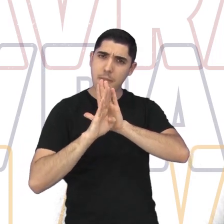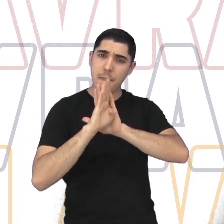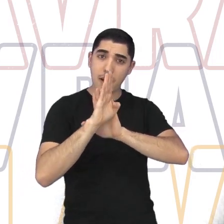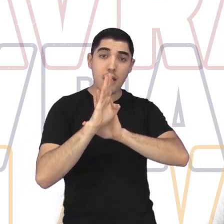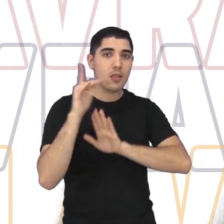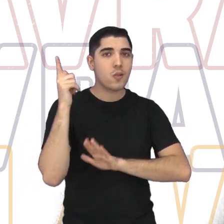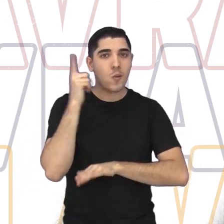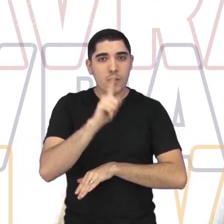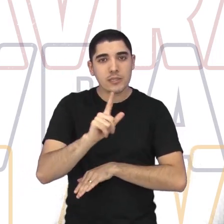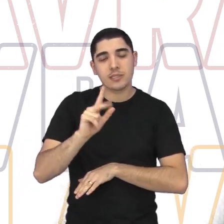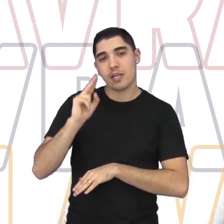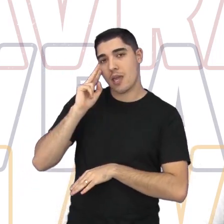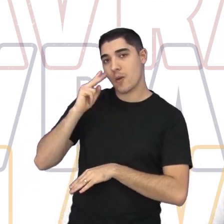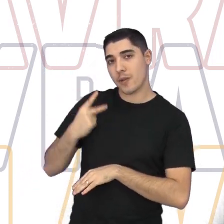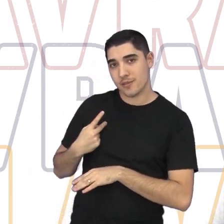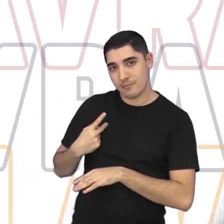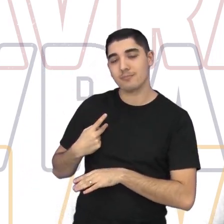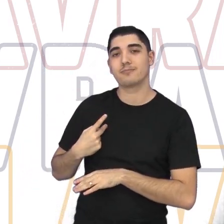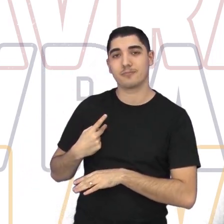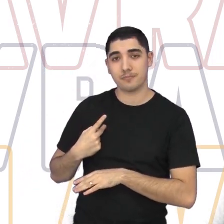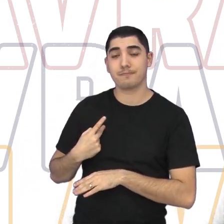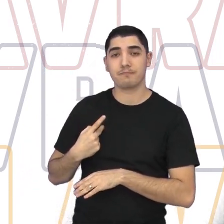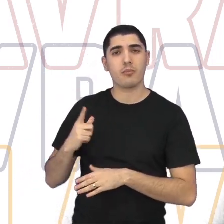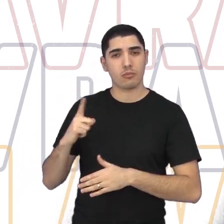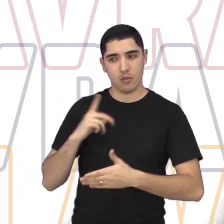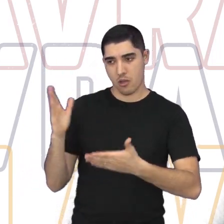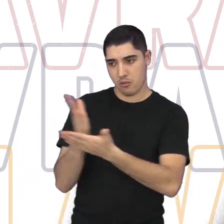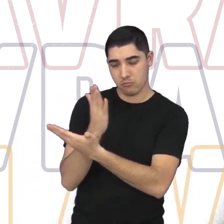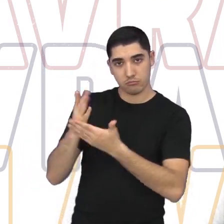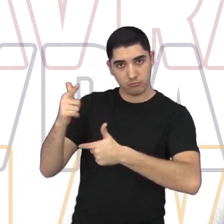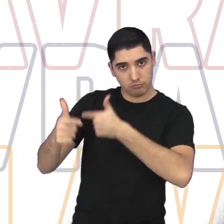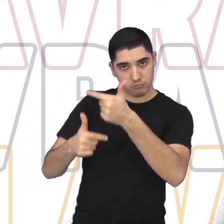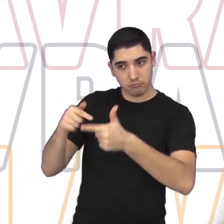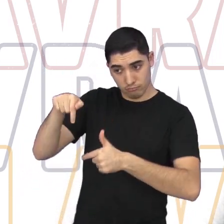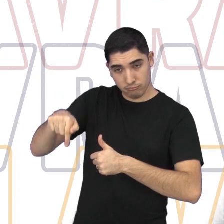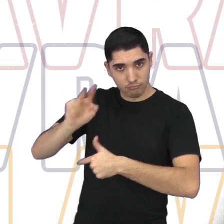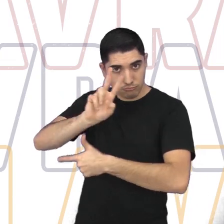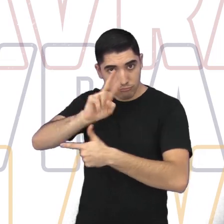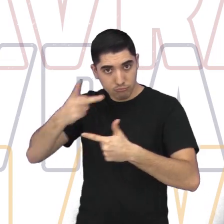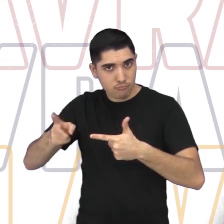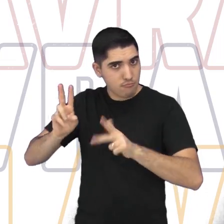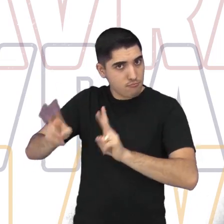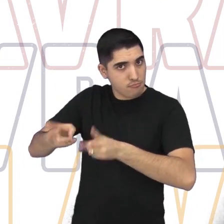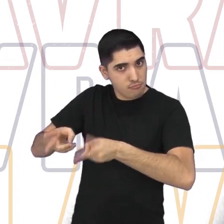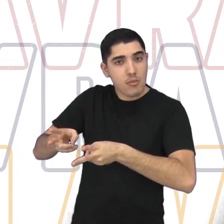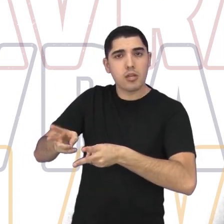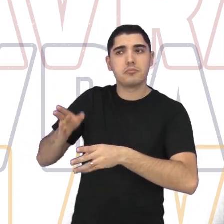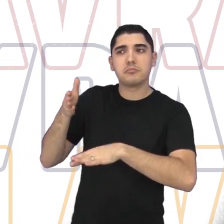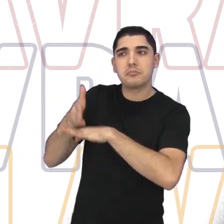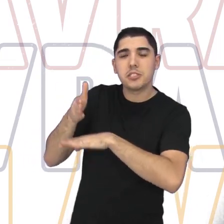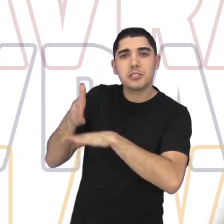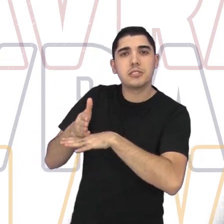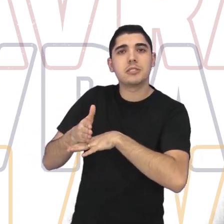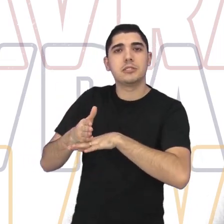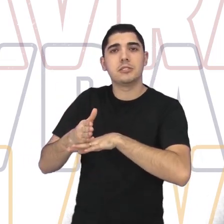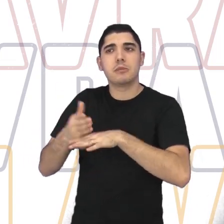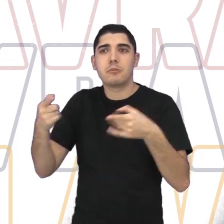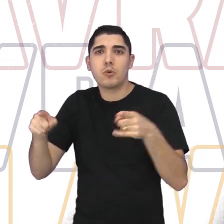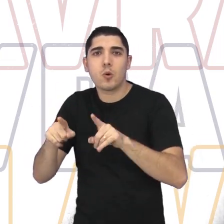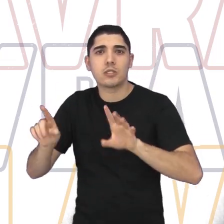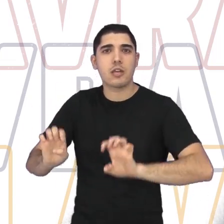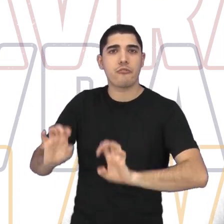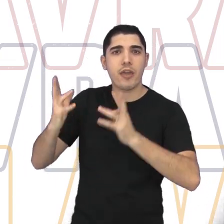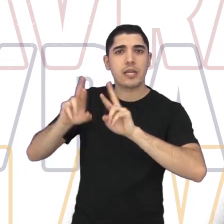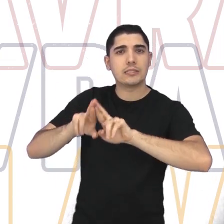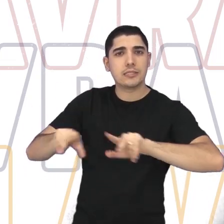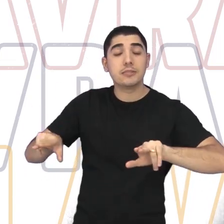reconhecido, né, a gente faz alguns trabalhos no vale, né, a gente participa de alguns encontros de coros e tal, e